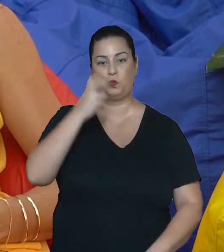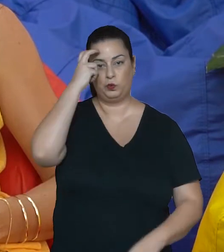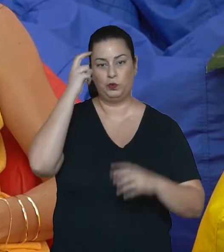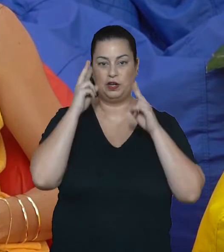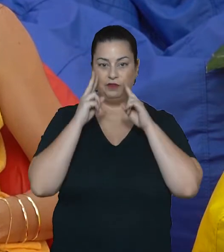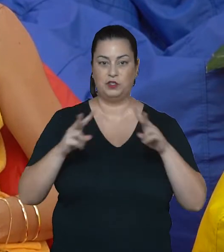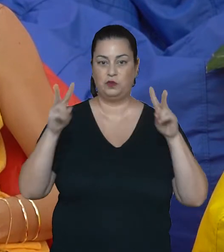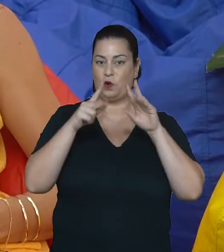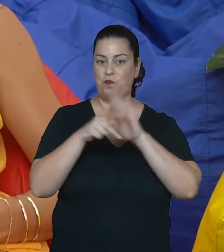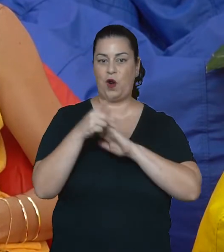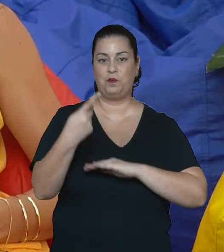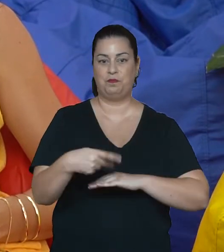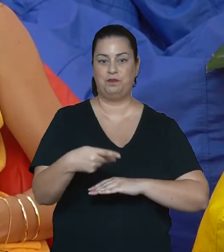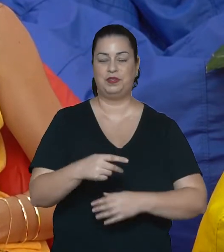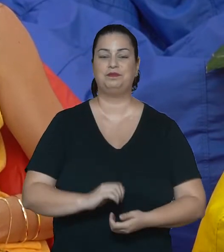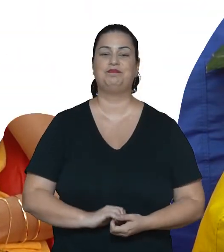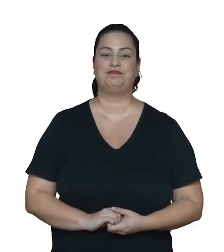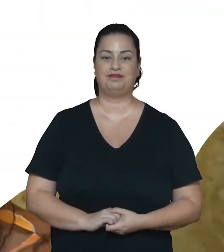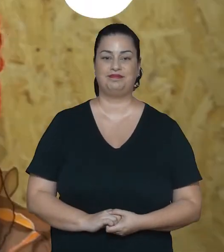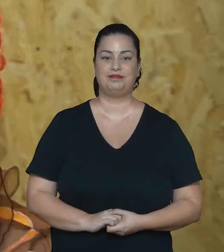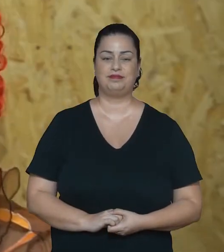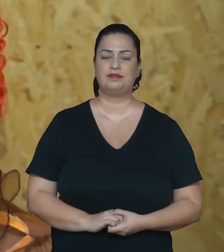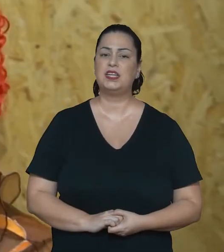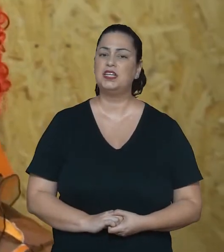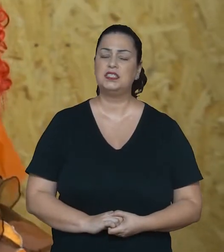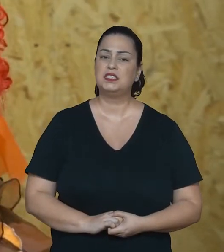fortalecendo aspectos da cultura visual local.